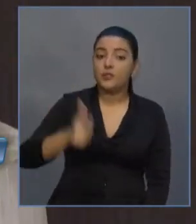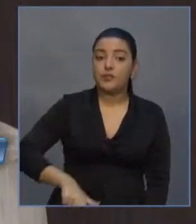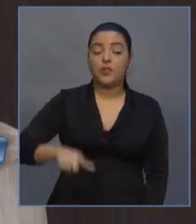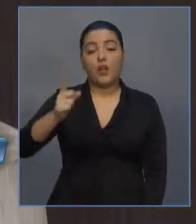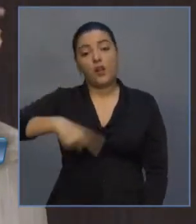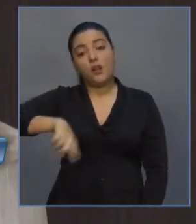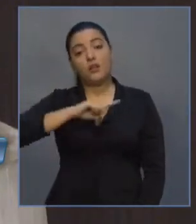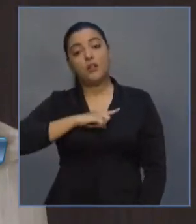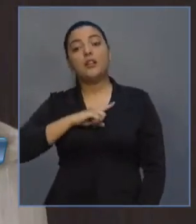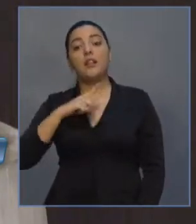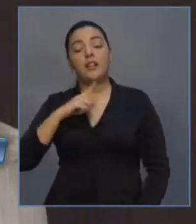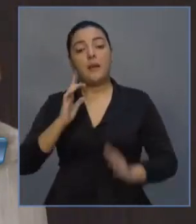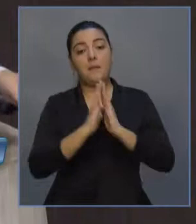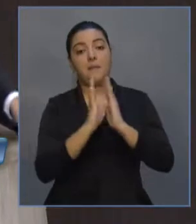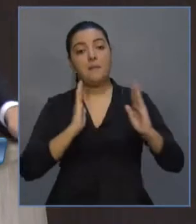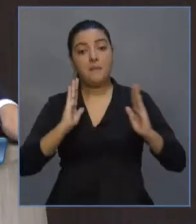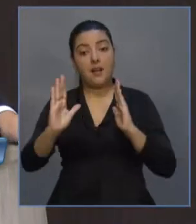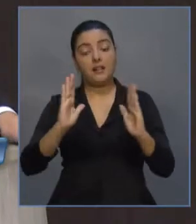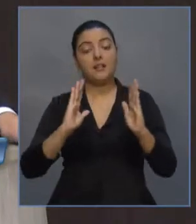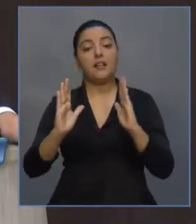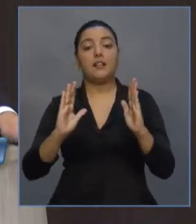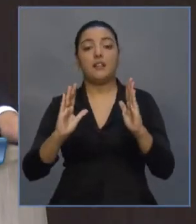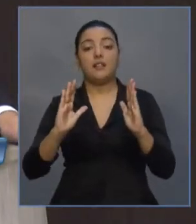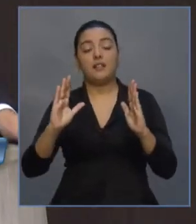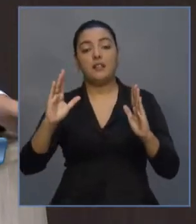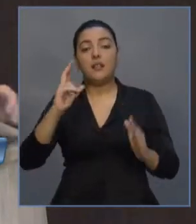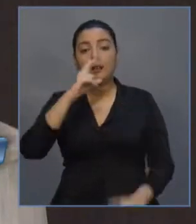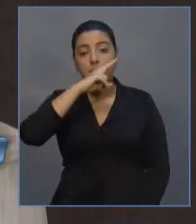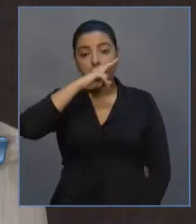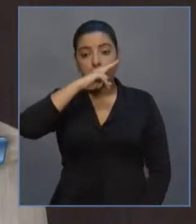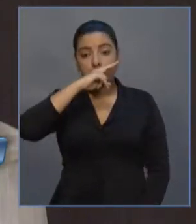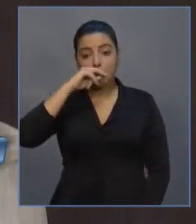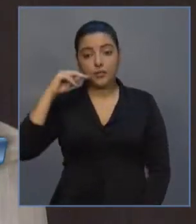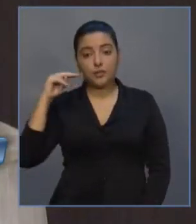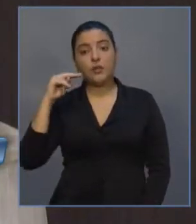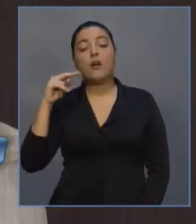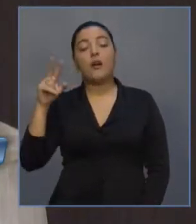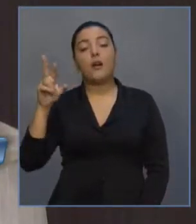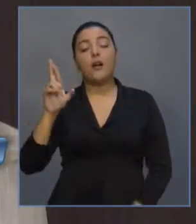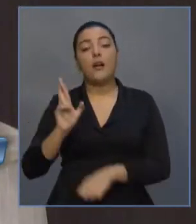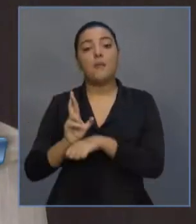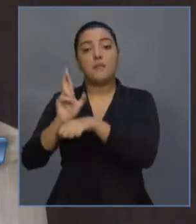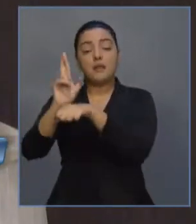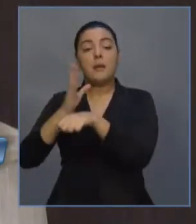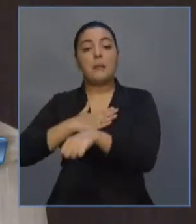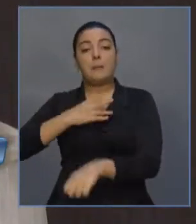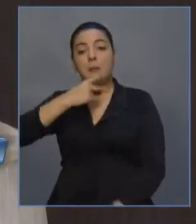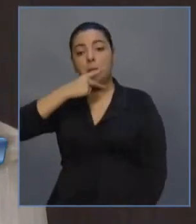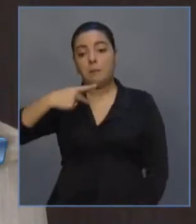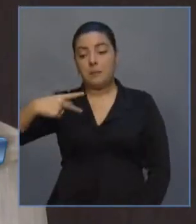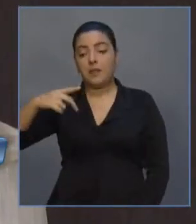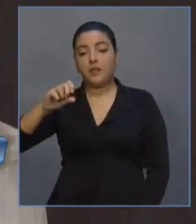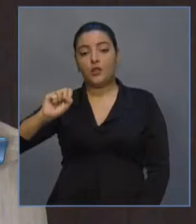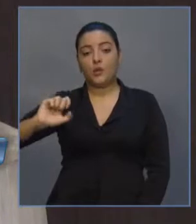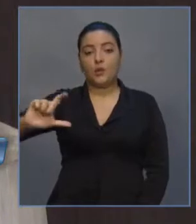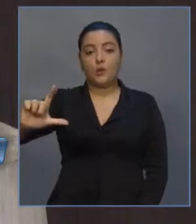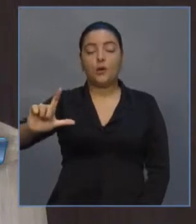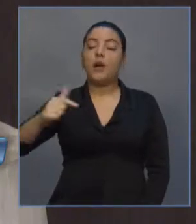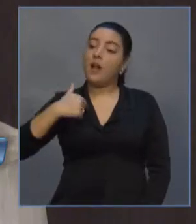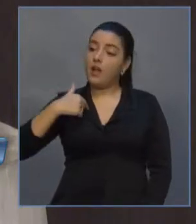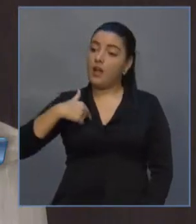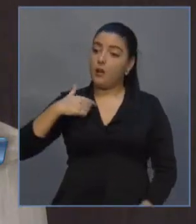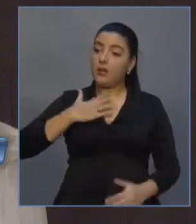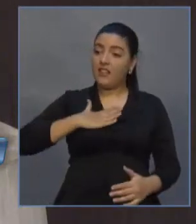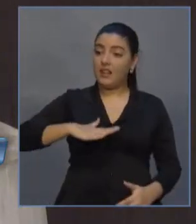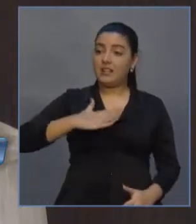nos insurgimos, o nosso mandato, o mandato do deputado Nestor Bezerra, que aqui representava o nosso partido naquele momento, que estava eu sob